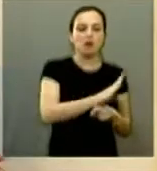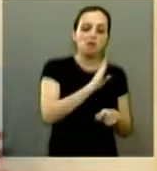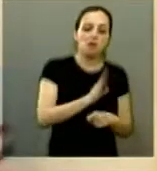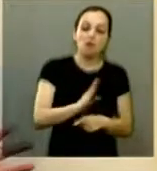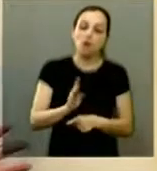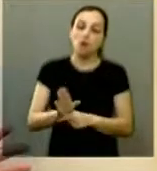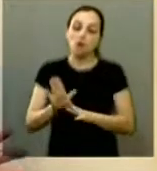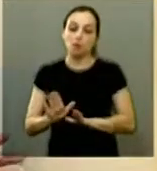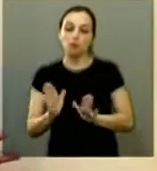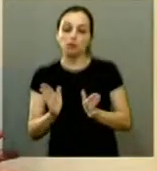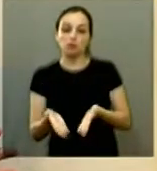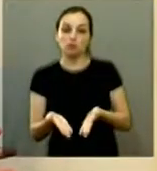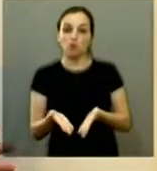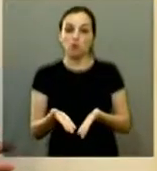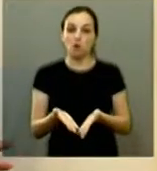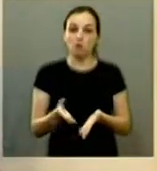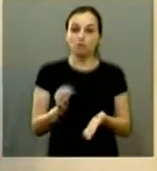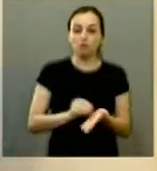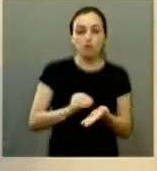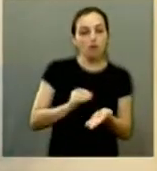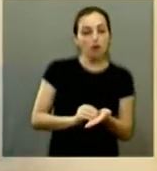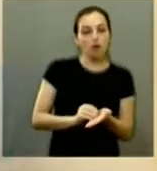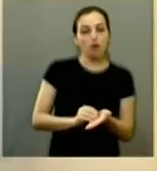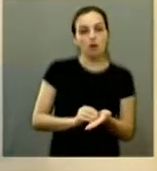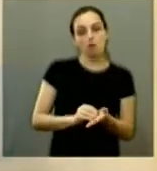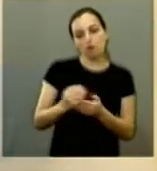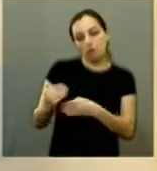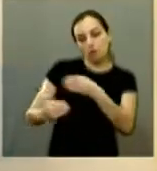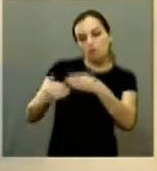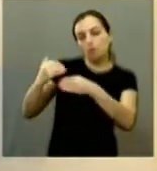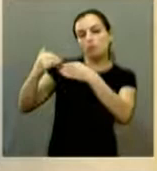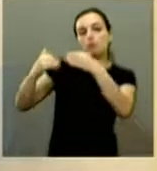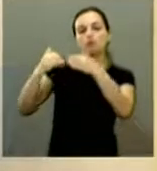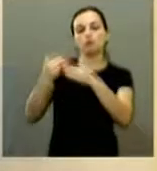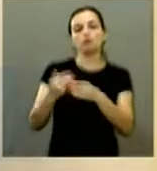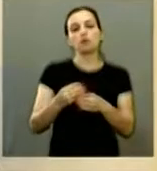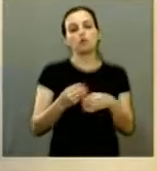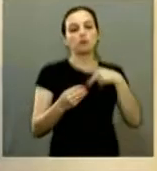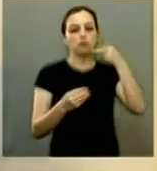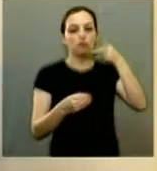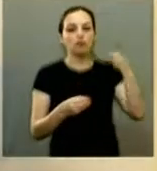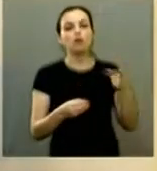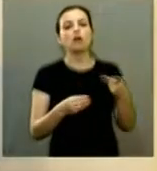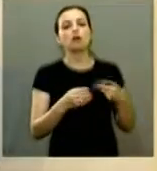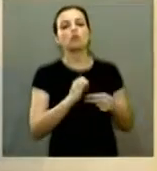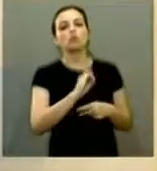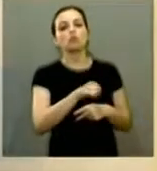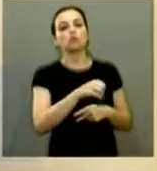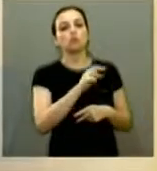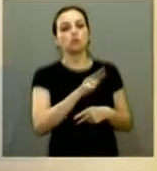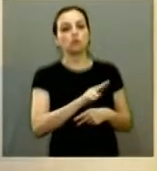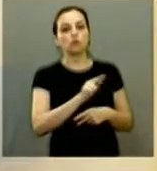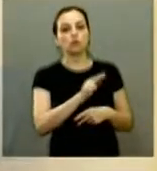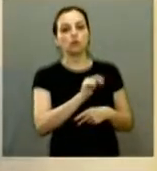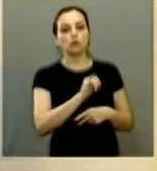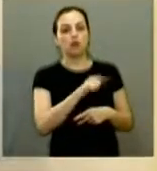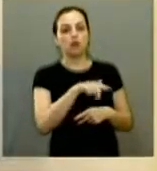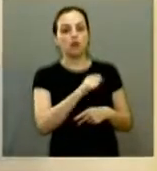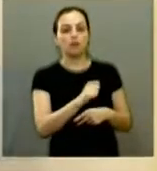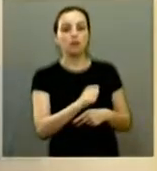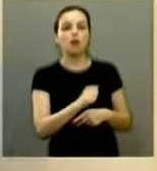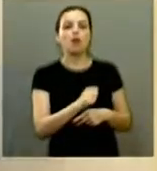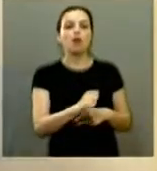mas hoje já não cabe mais isso mas o processo que a Juliana quis fazer era o emplacamento para que aí